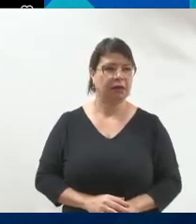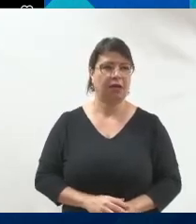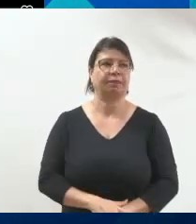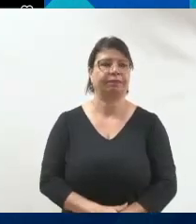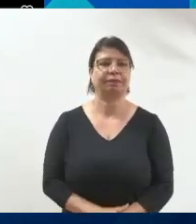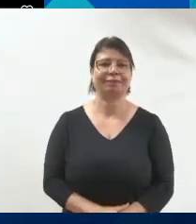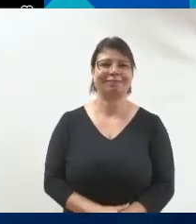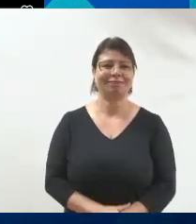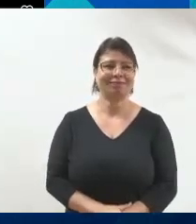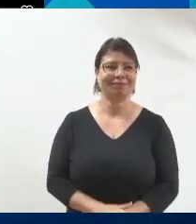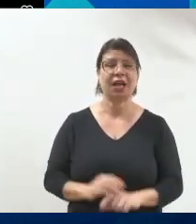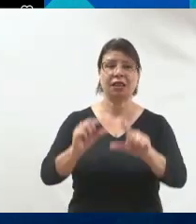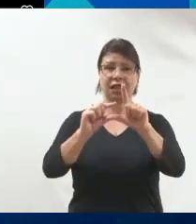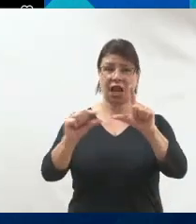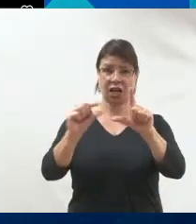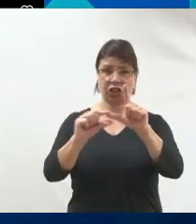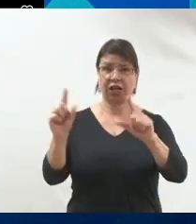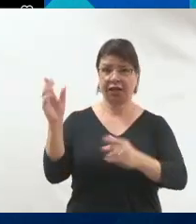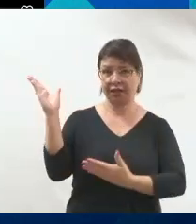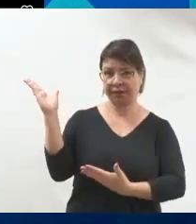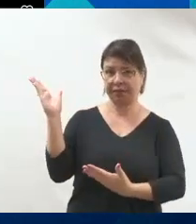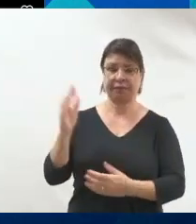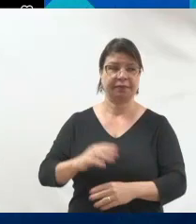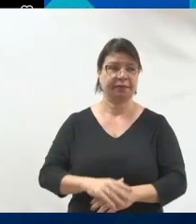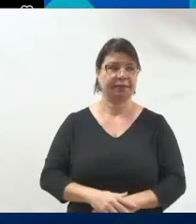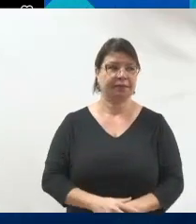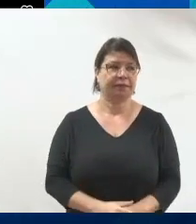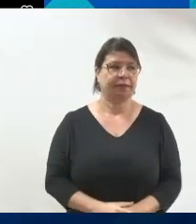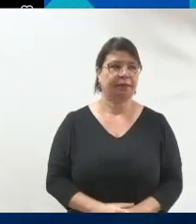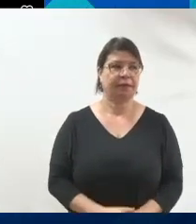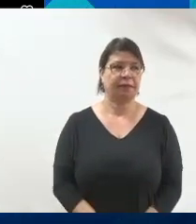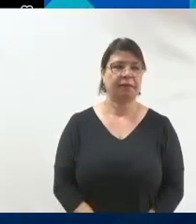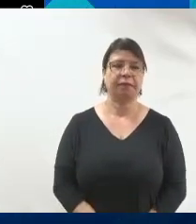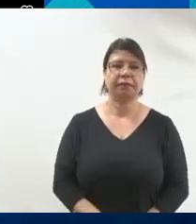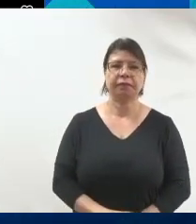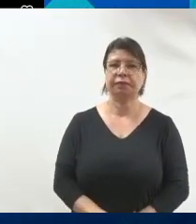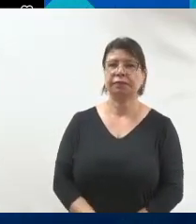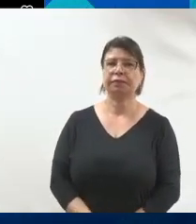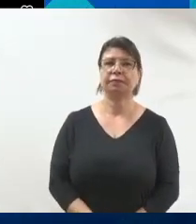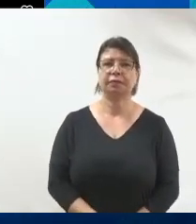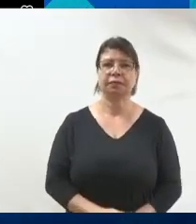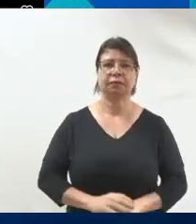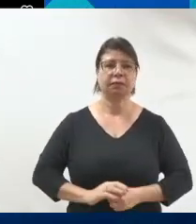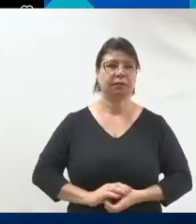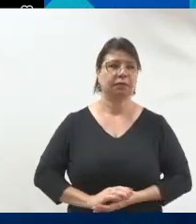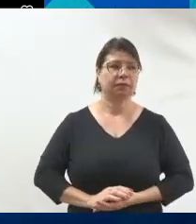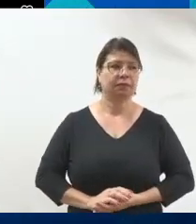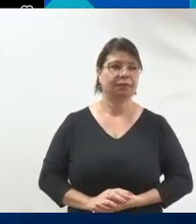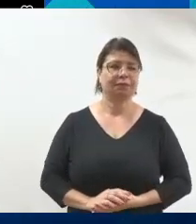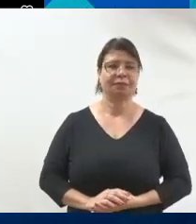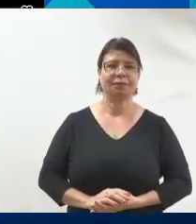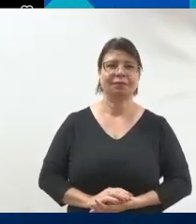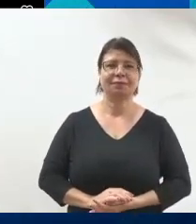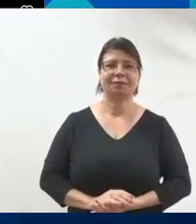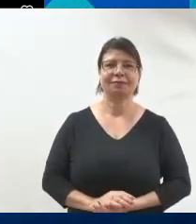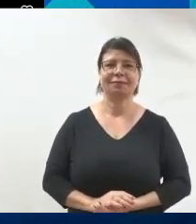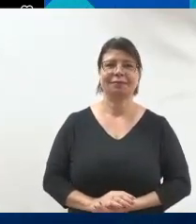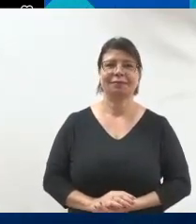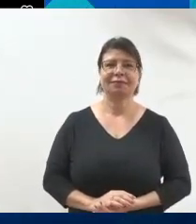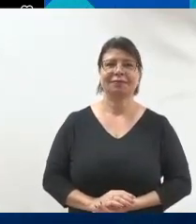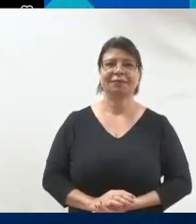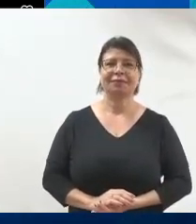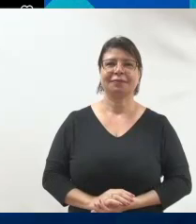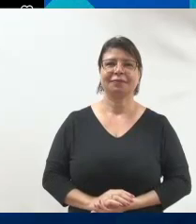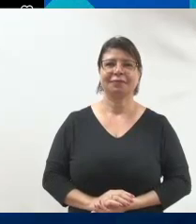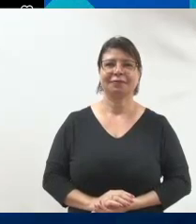E aí, eu tenho uma frase aqui que fala que eu nunca envergonho a minha fé na minha família ou os meus camaradas.